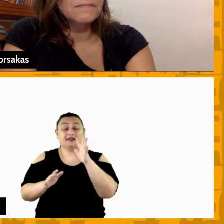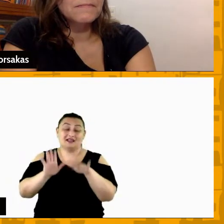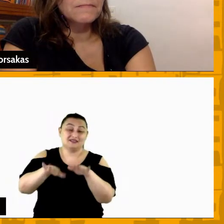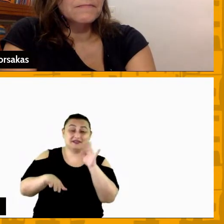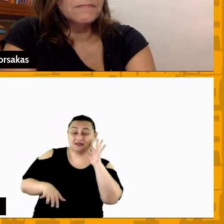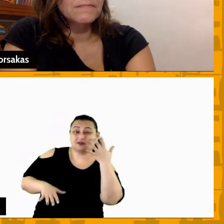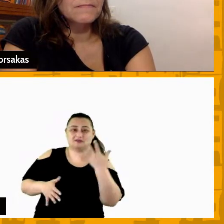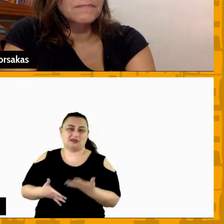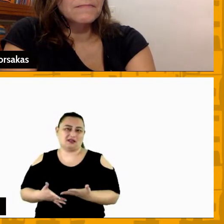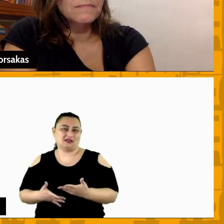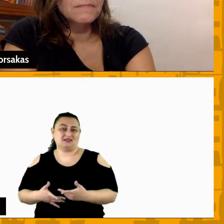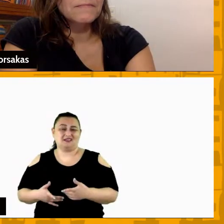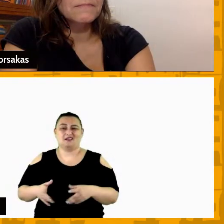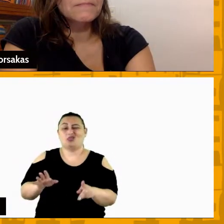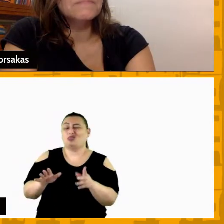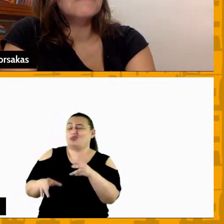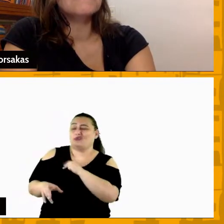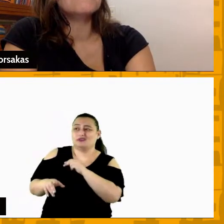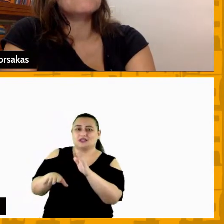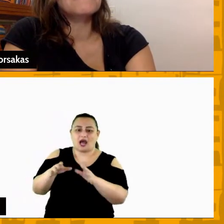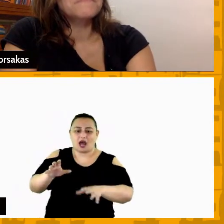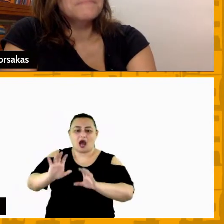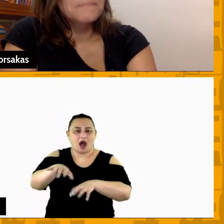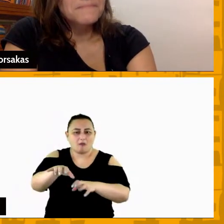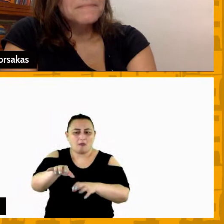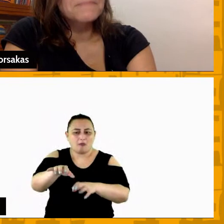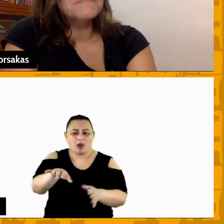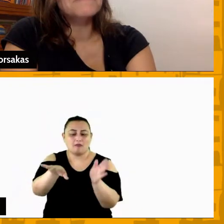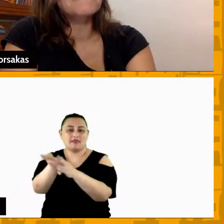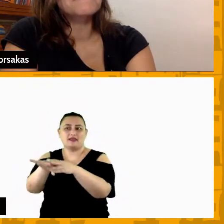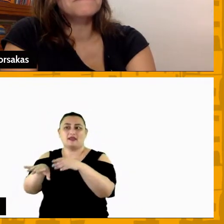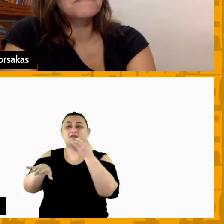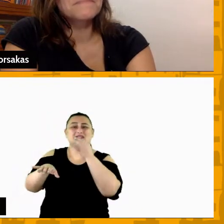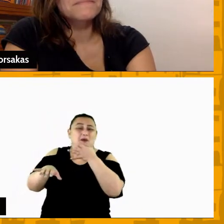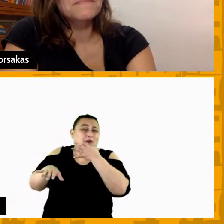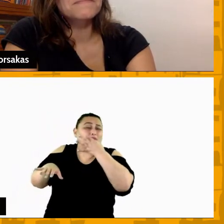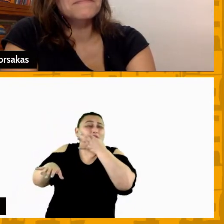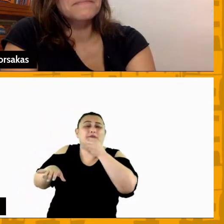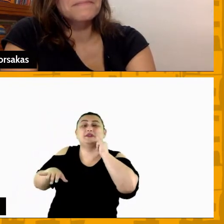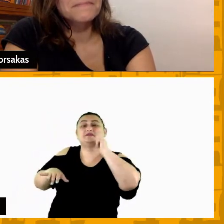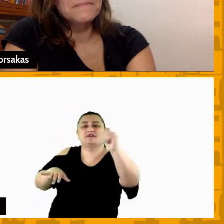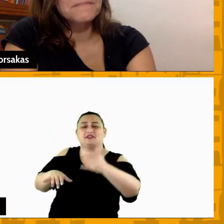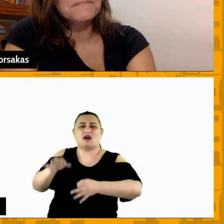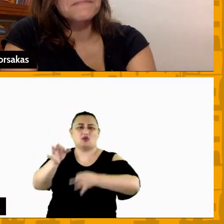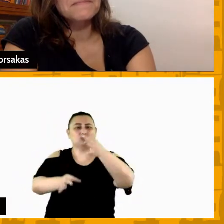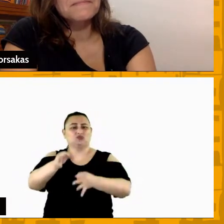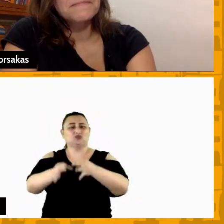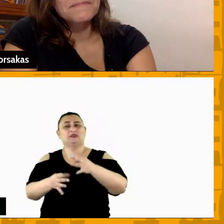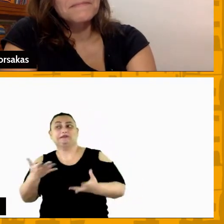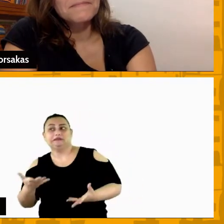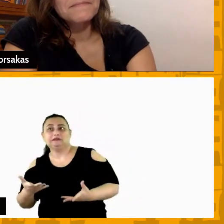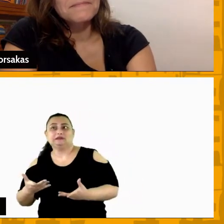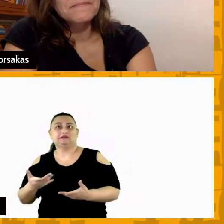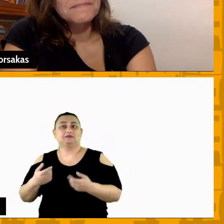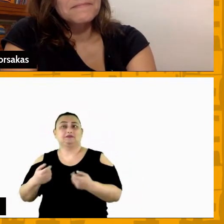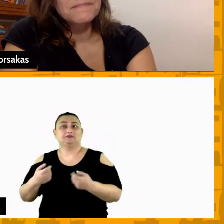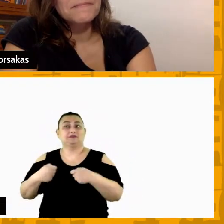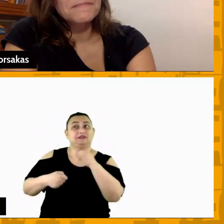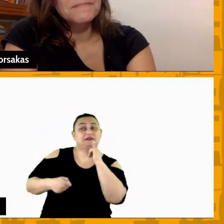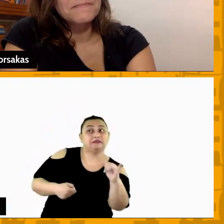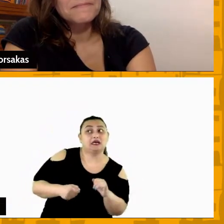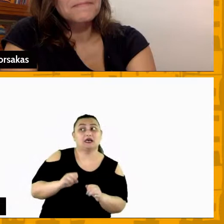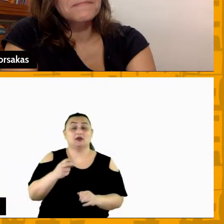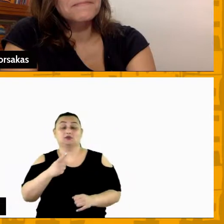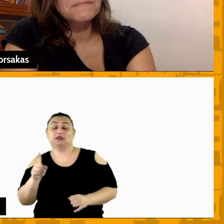e a bola bateu na mão eu tenho que comunicar ao juiz eu não tenho que comunicar ao juiz a gente teve um